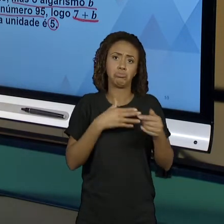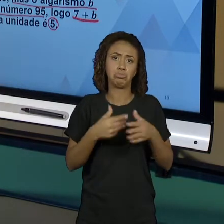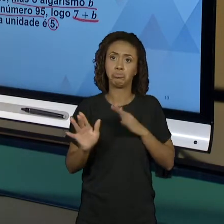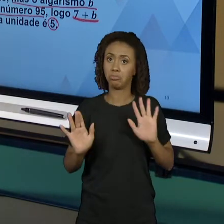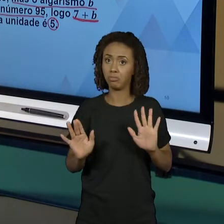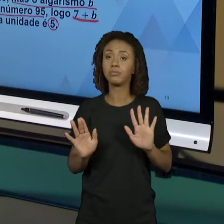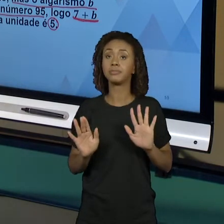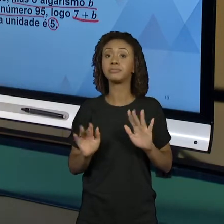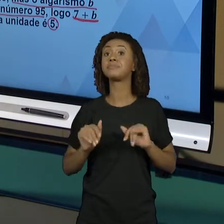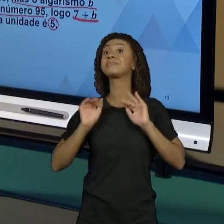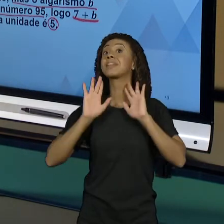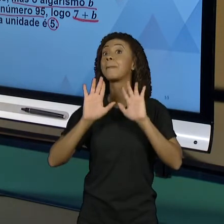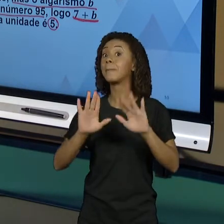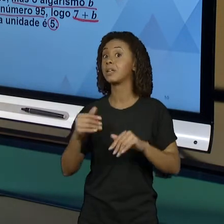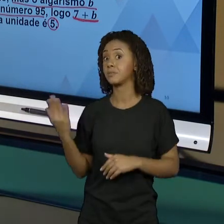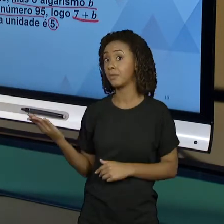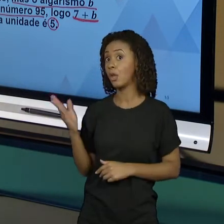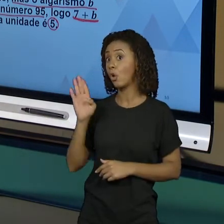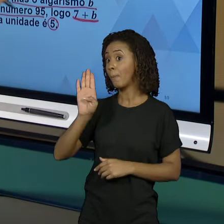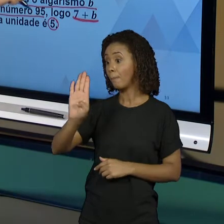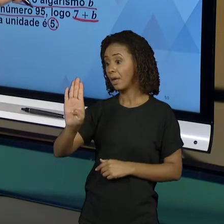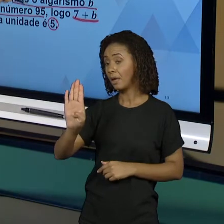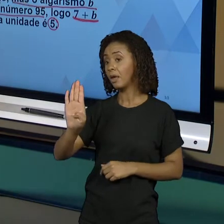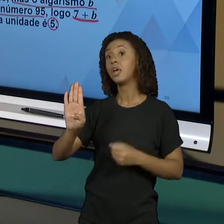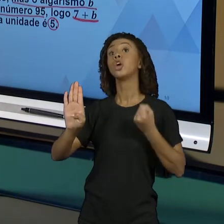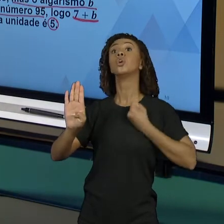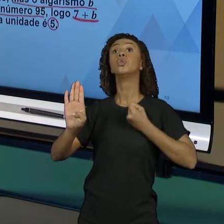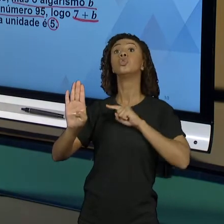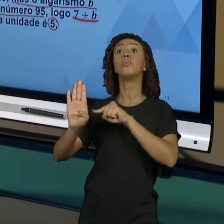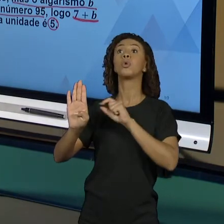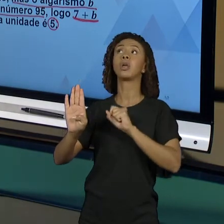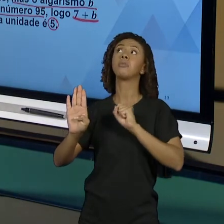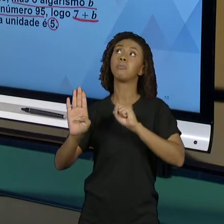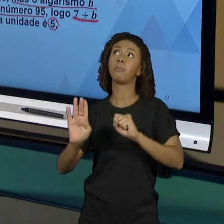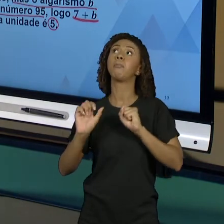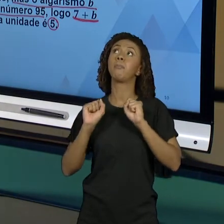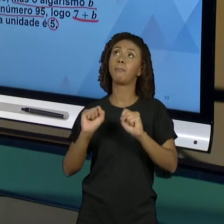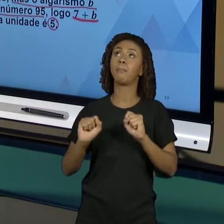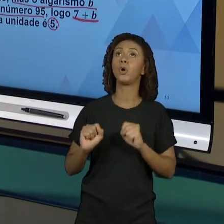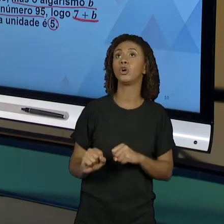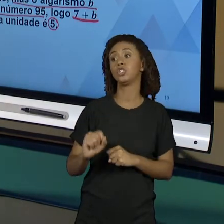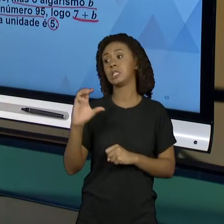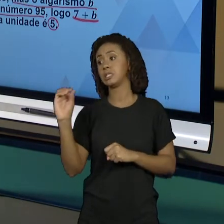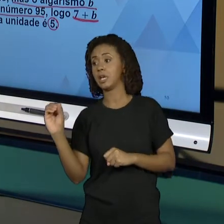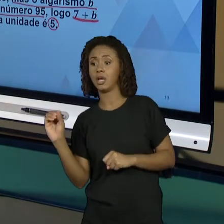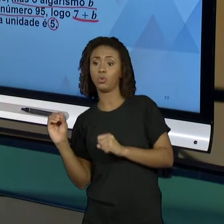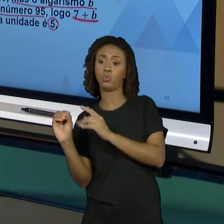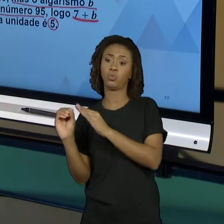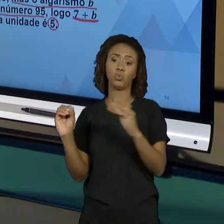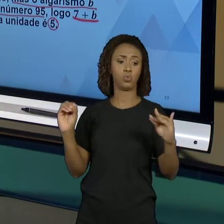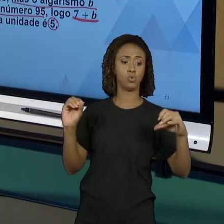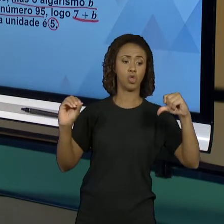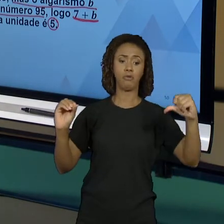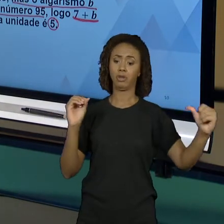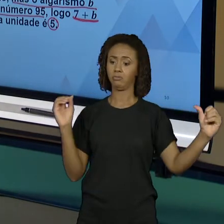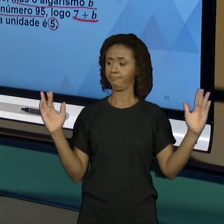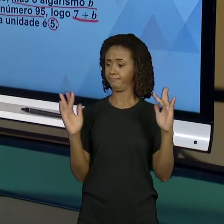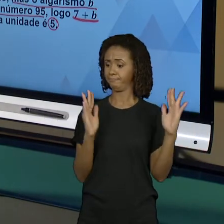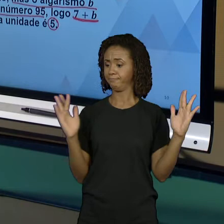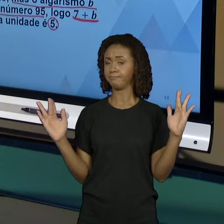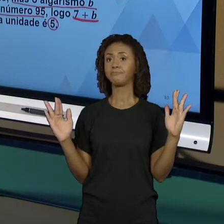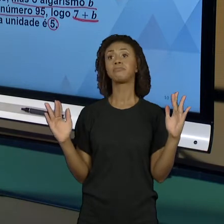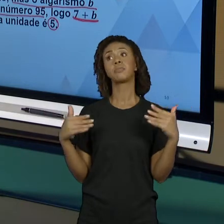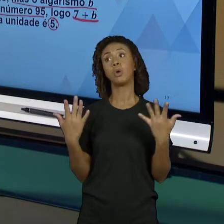diante. Só que b é um número que está entre 0 e 9 ele é um algarismo. Então a única opção que eu tenho é